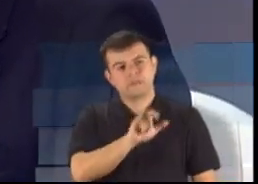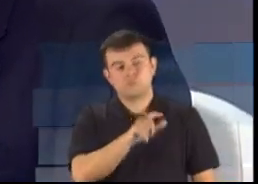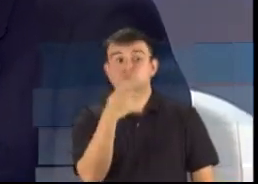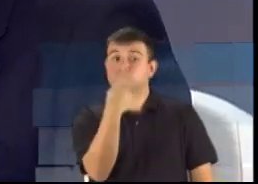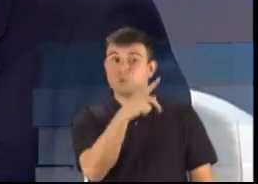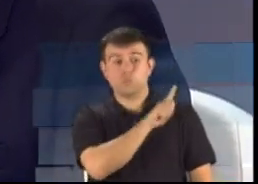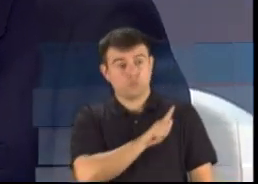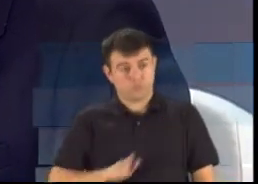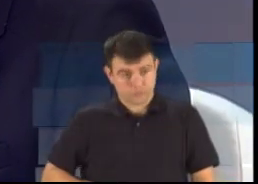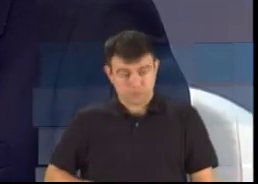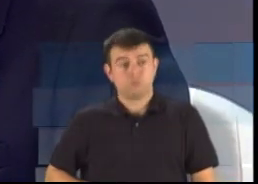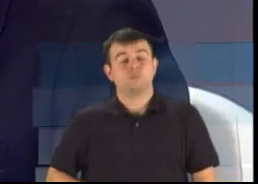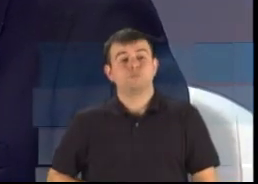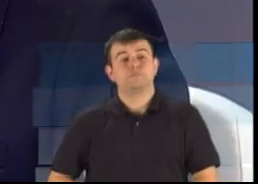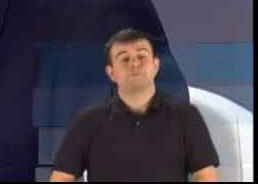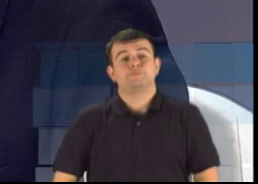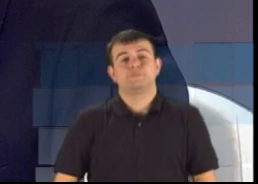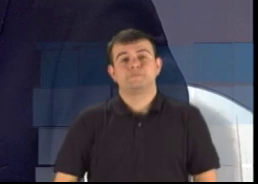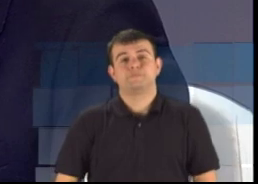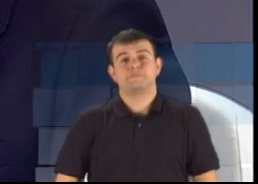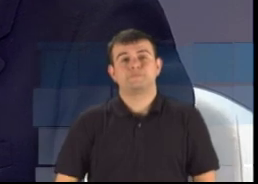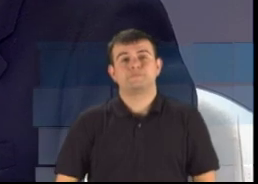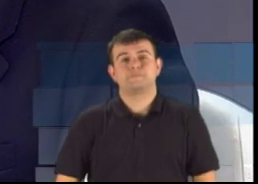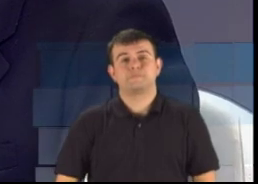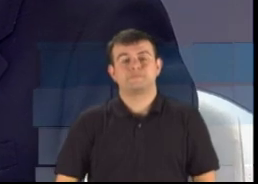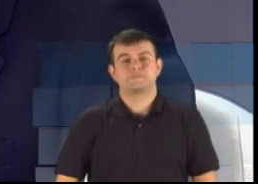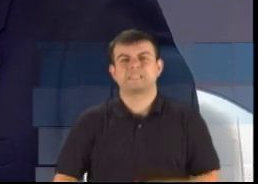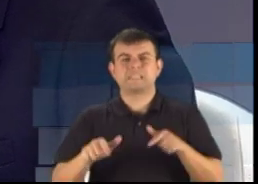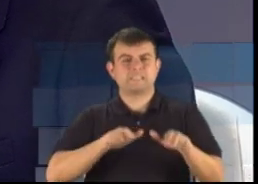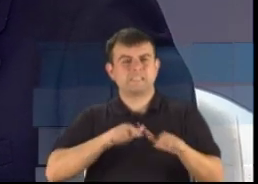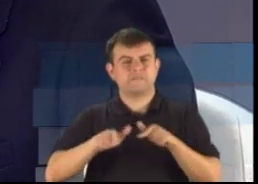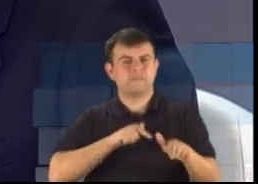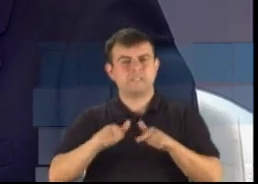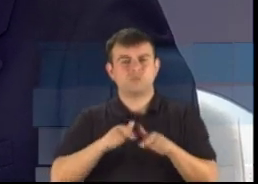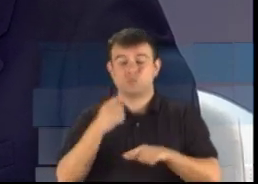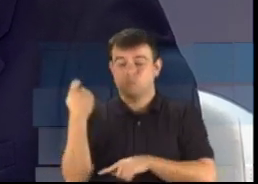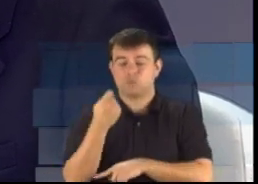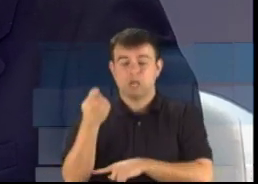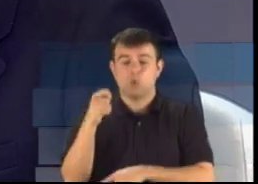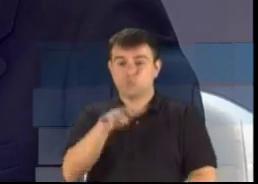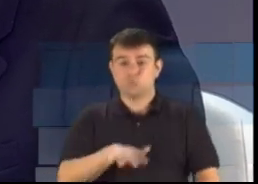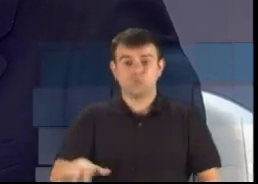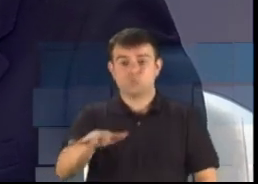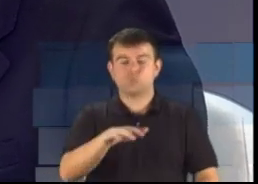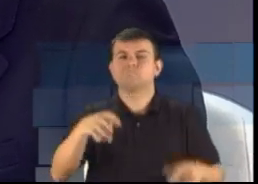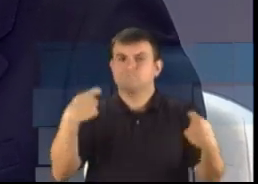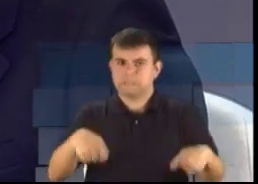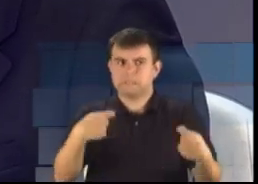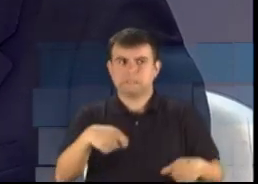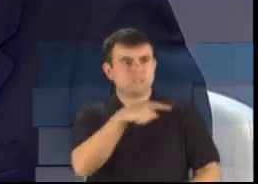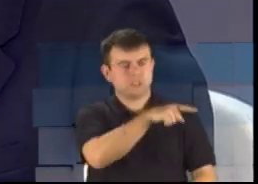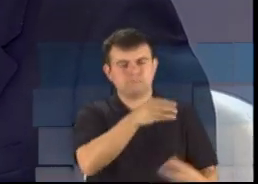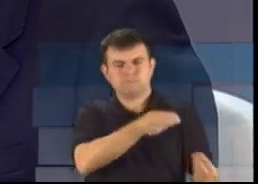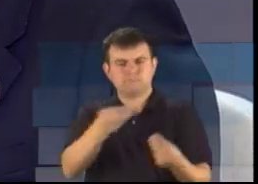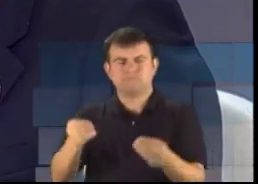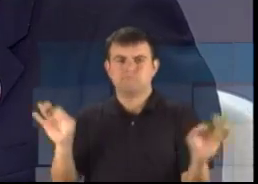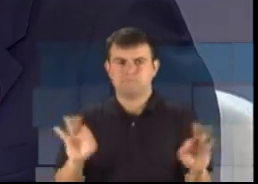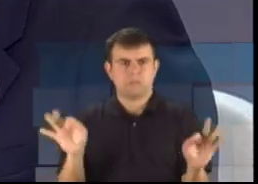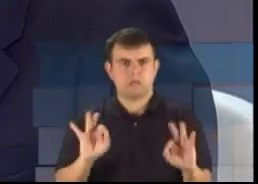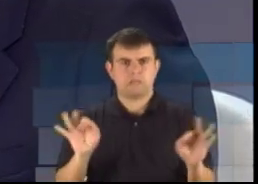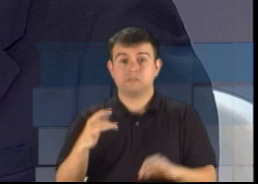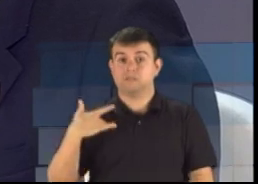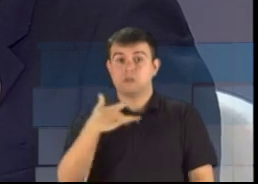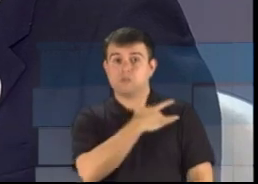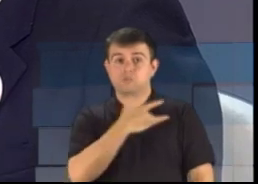não entrega aqueles serviços que os gaúchos precisam. Filas na saúde